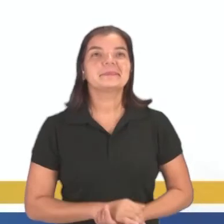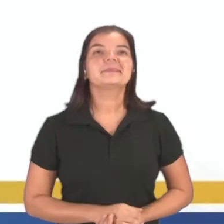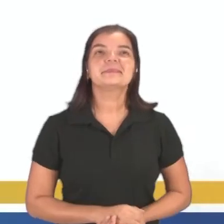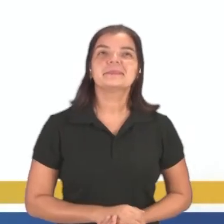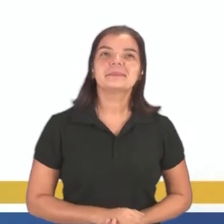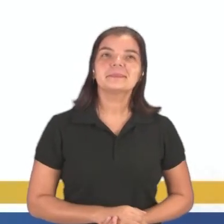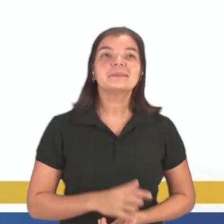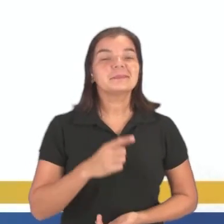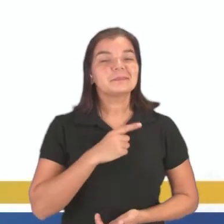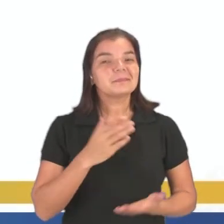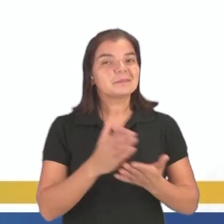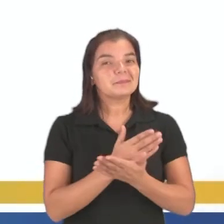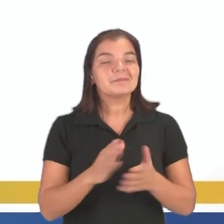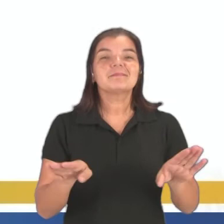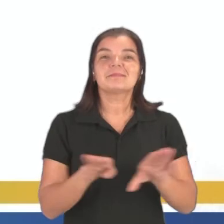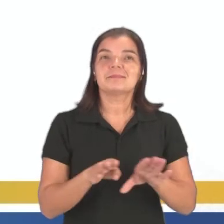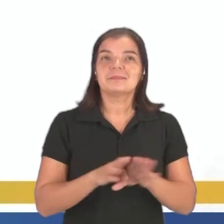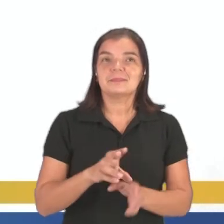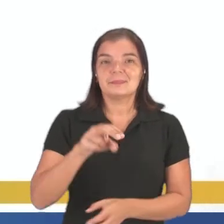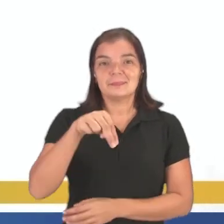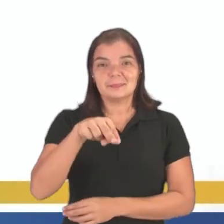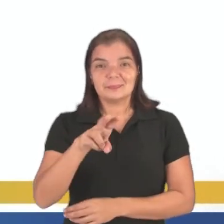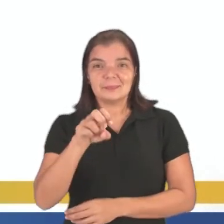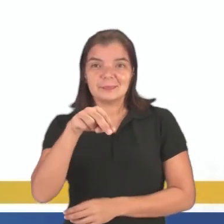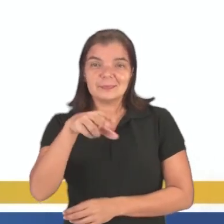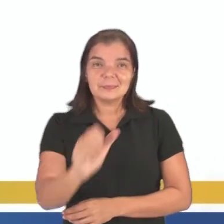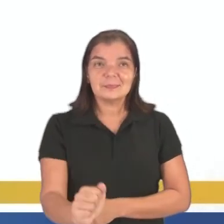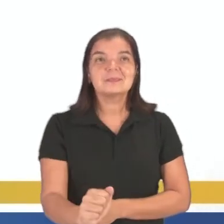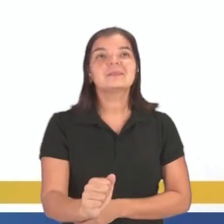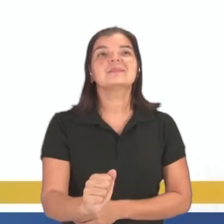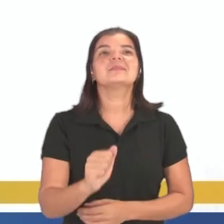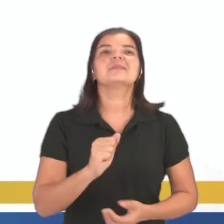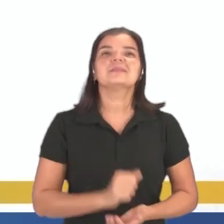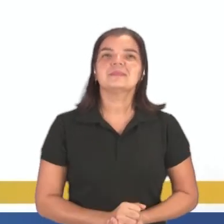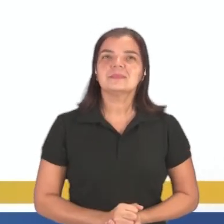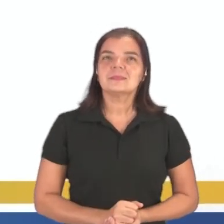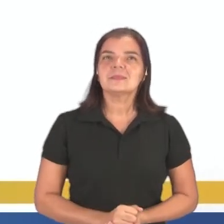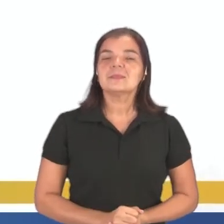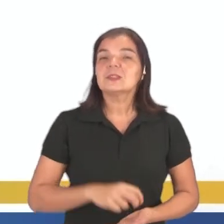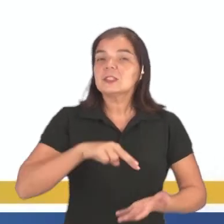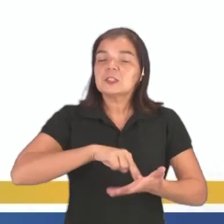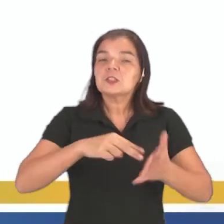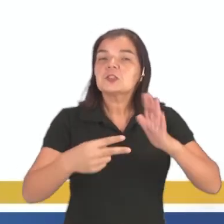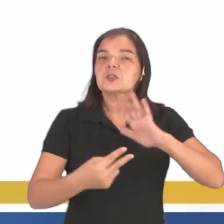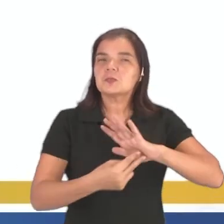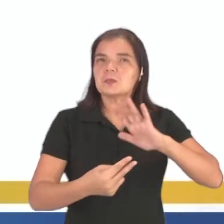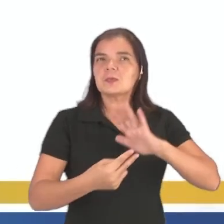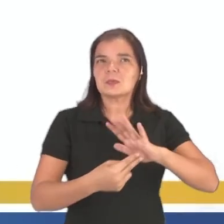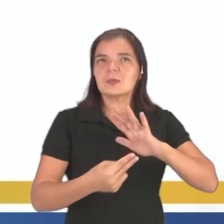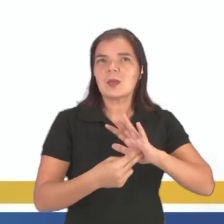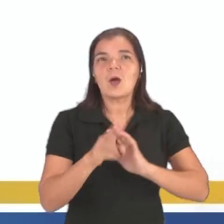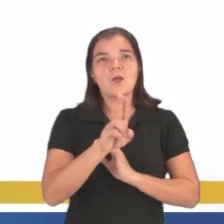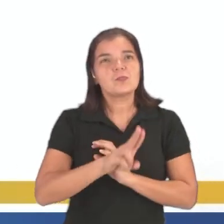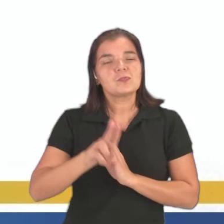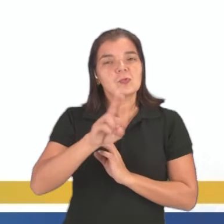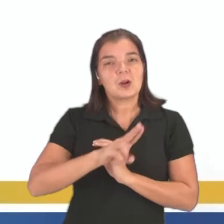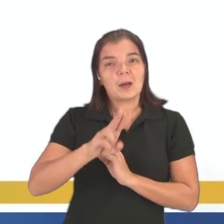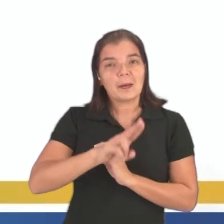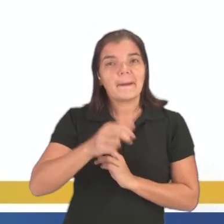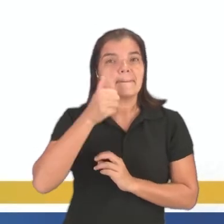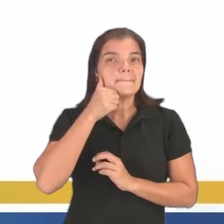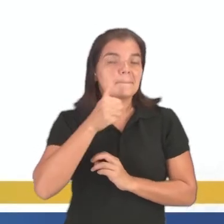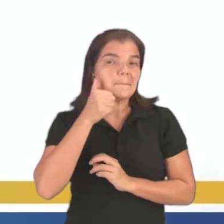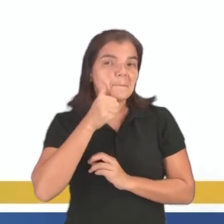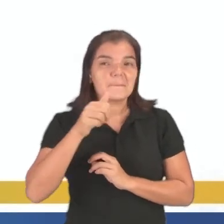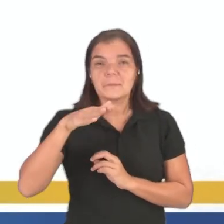olha aí. Tenemos algumas mais. Por exemplo, esta expressão é uma nena. Ela é muito utilizada para falar de